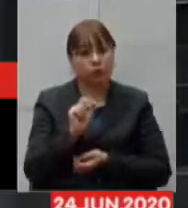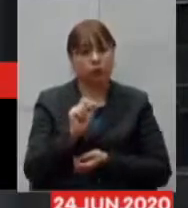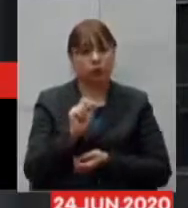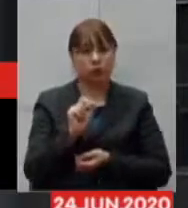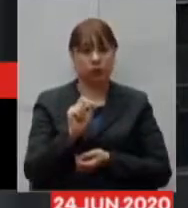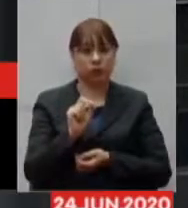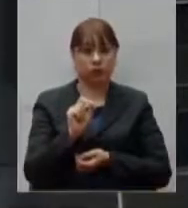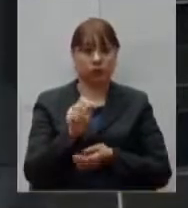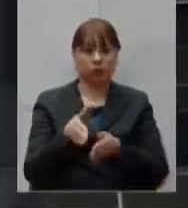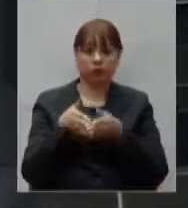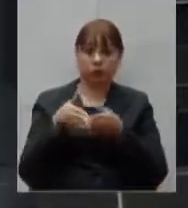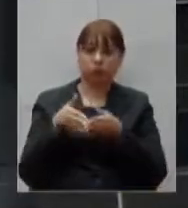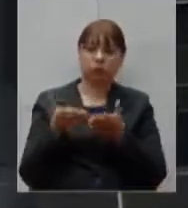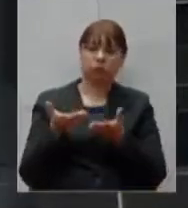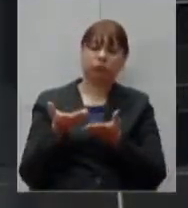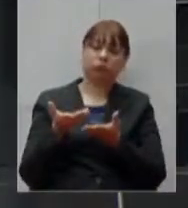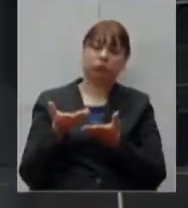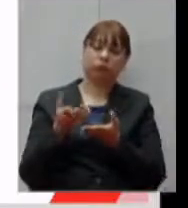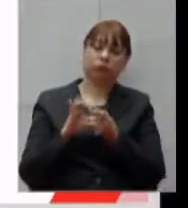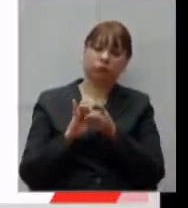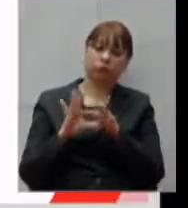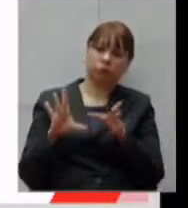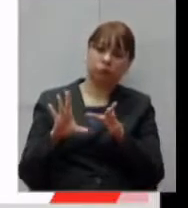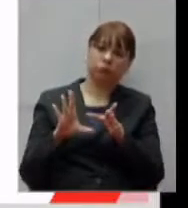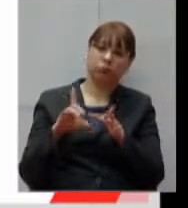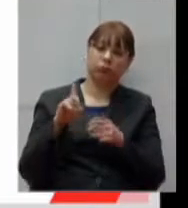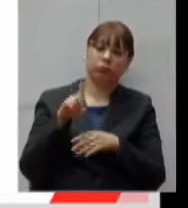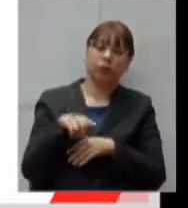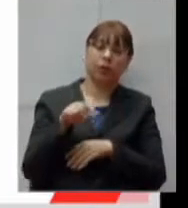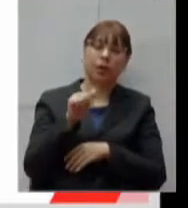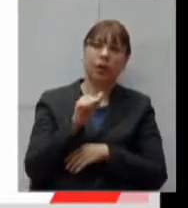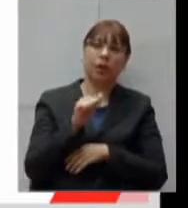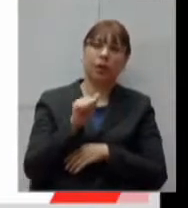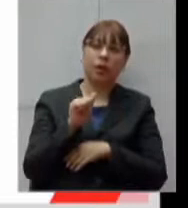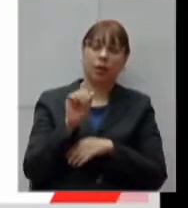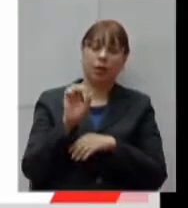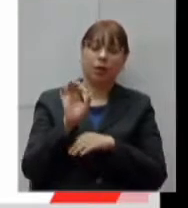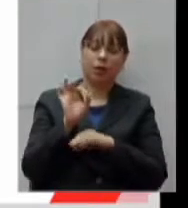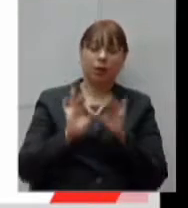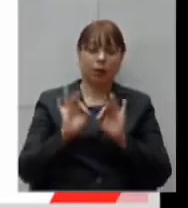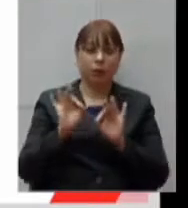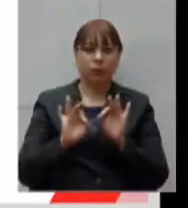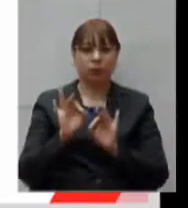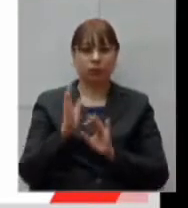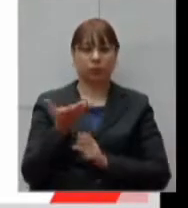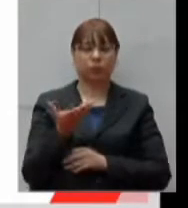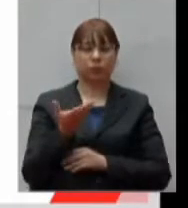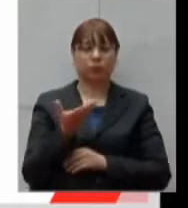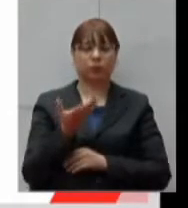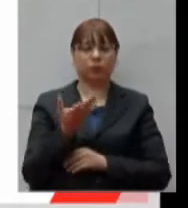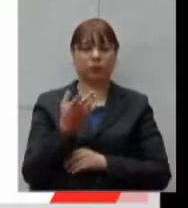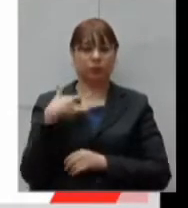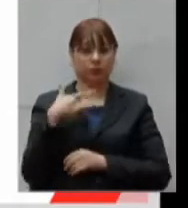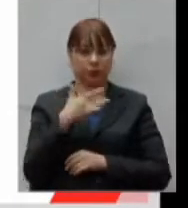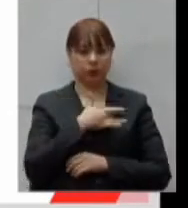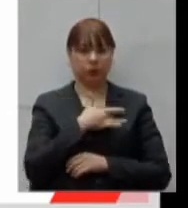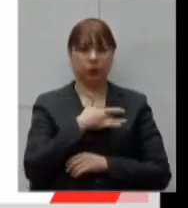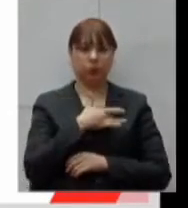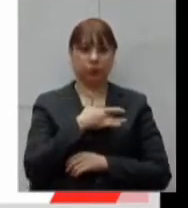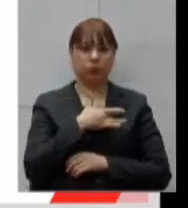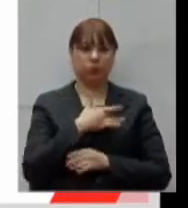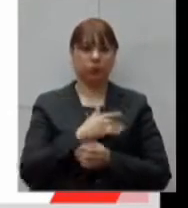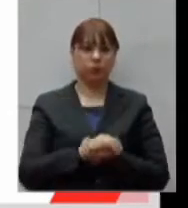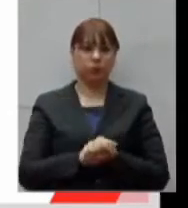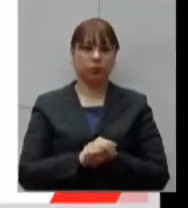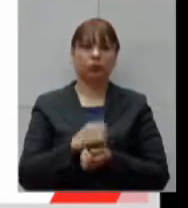seleção de uma organização social de saúde, nos termos da lei 23.081 e no decreto